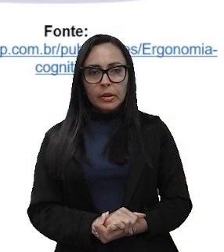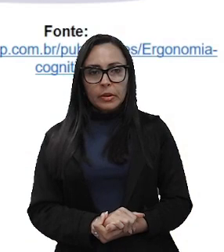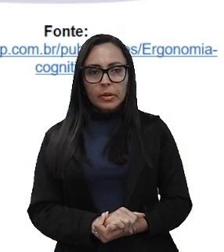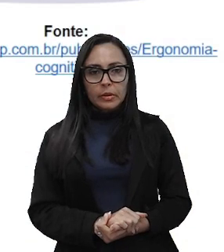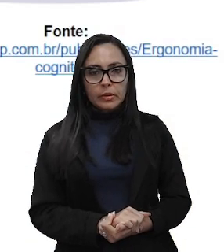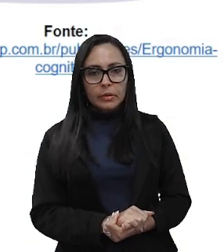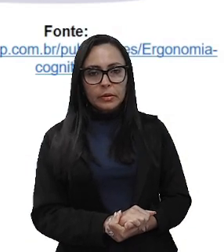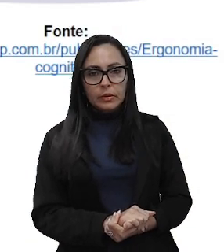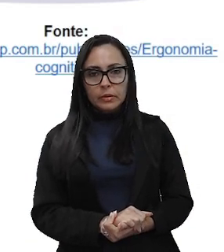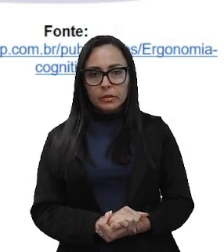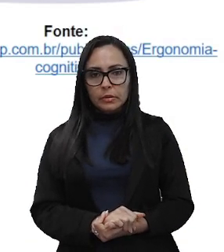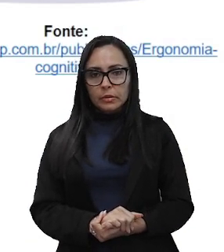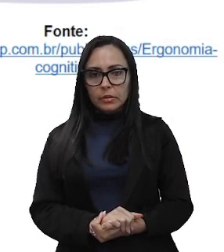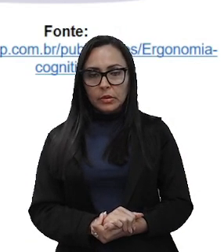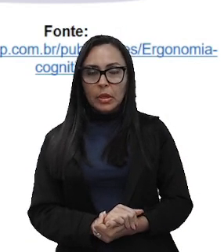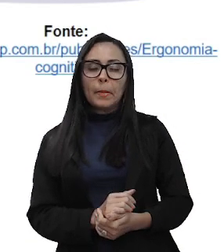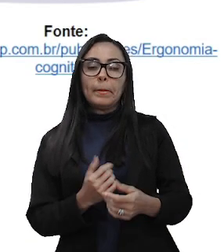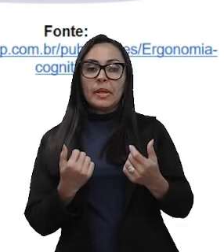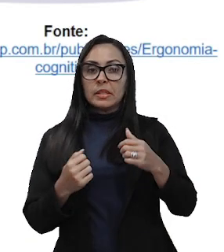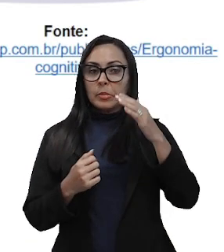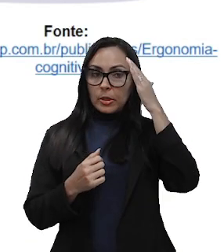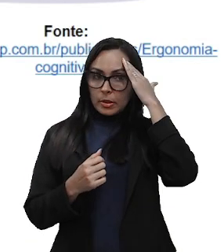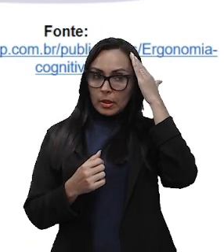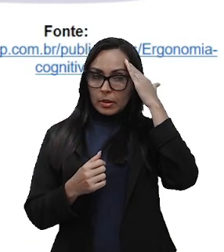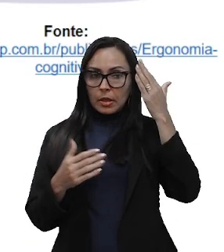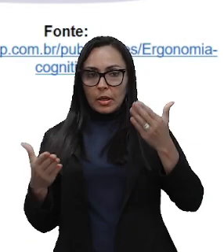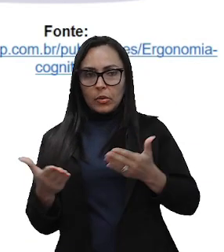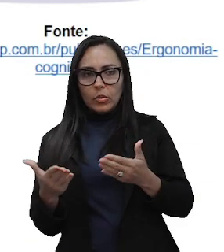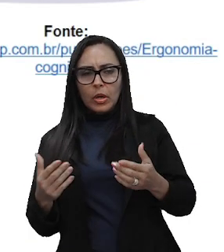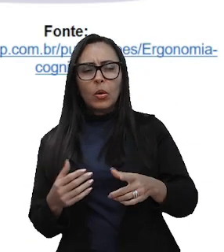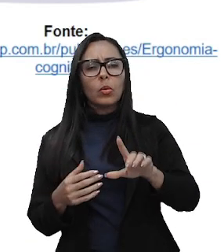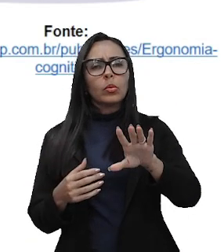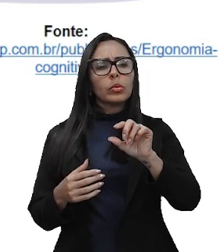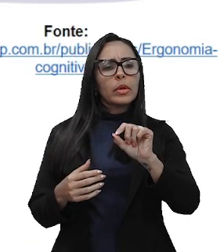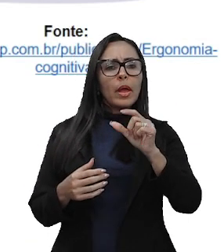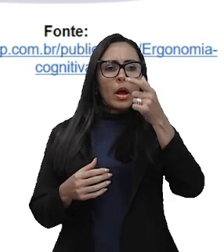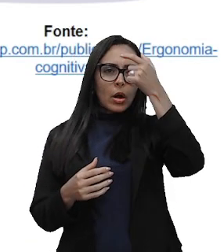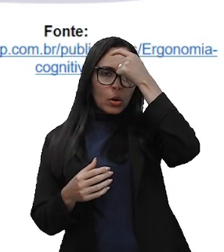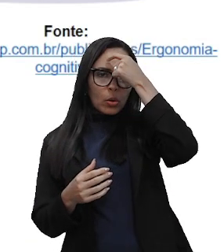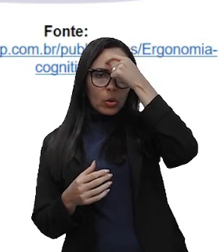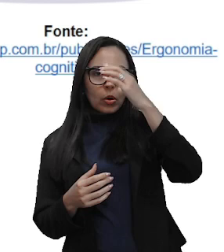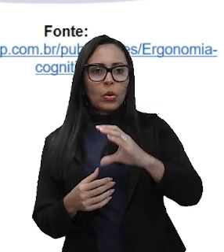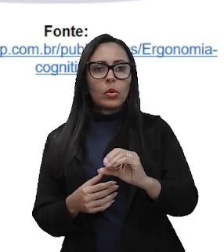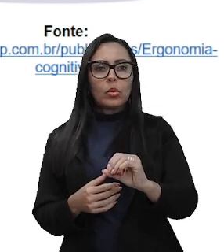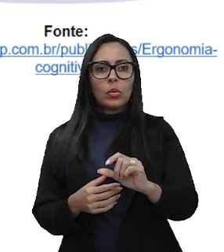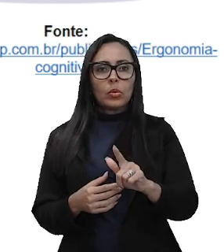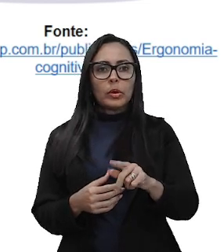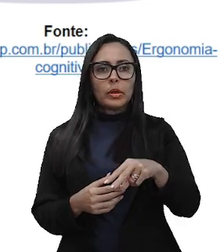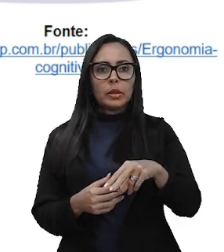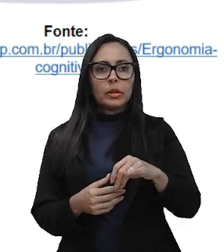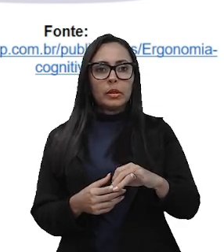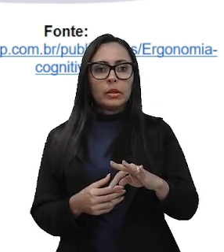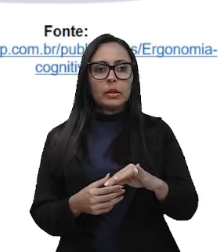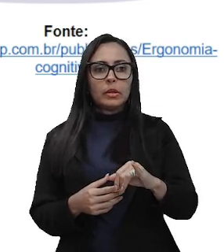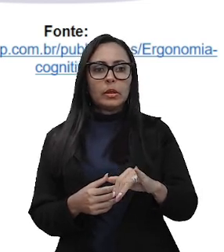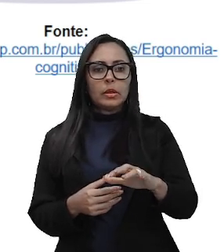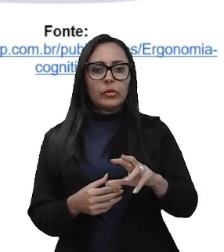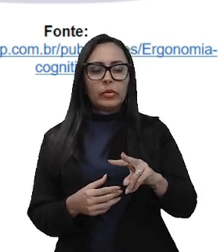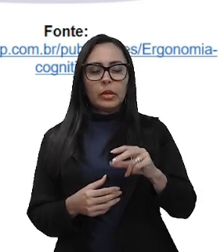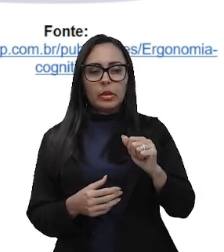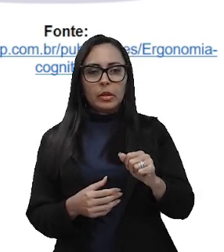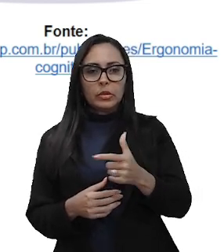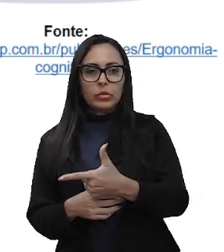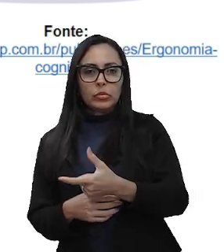entender o que é a ergonomia cognitiva, tá? Então, segundo Abrantes, 2011,